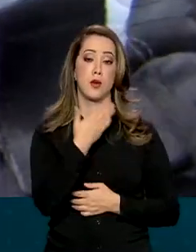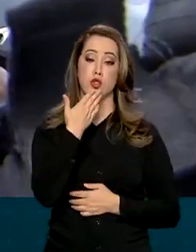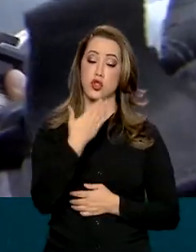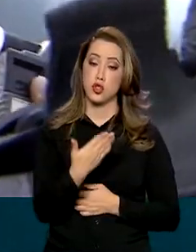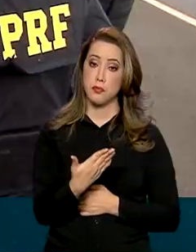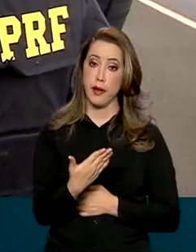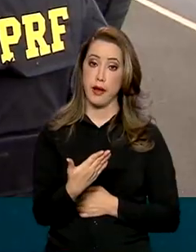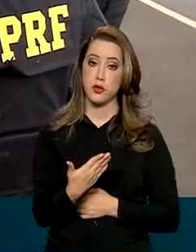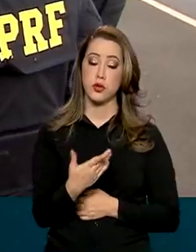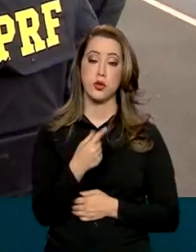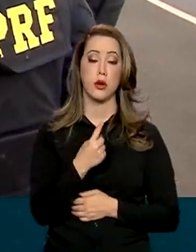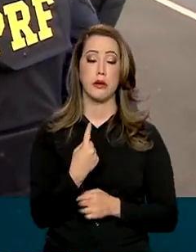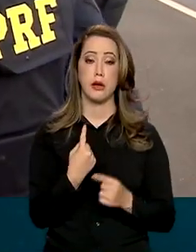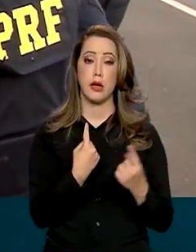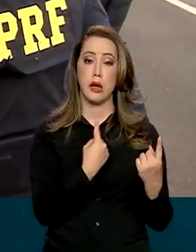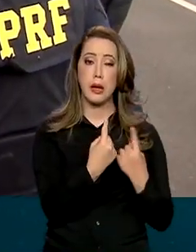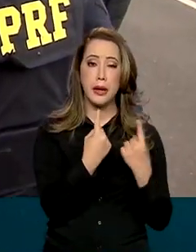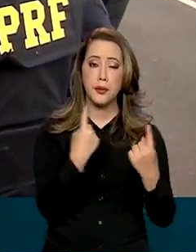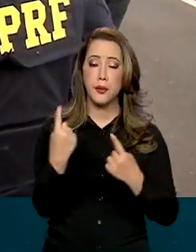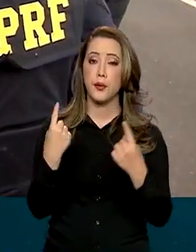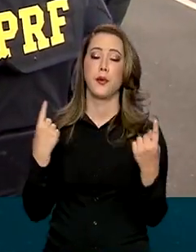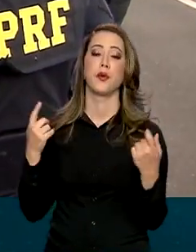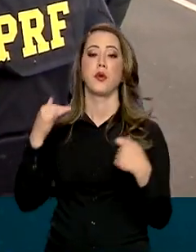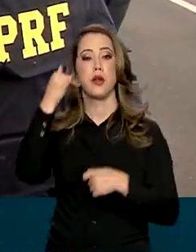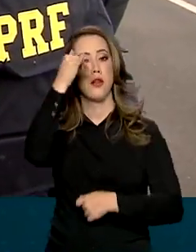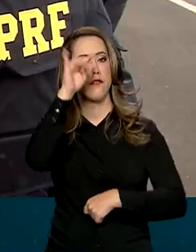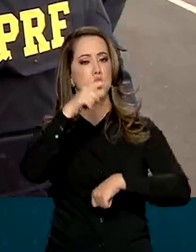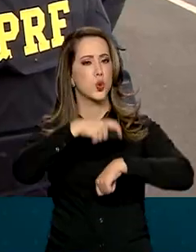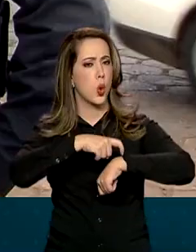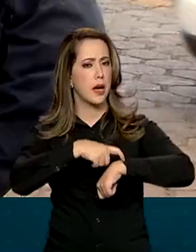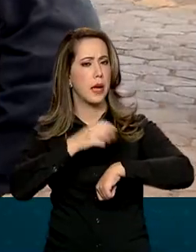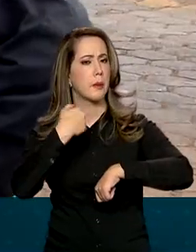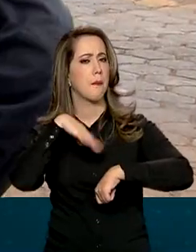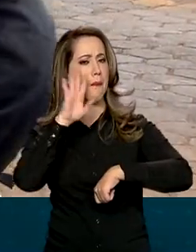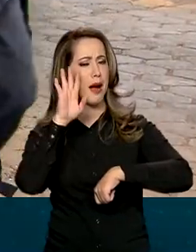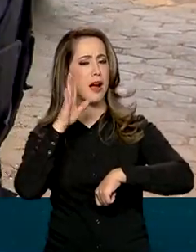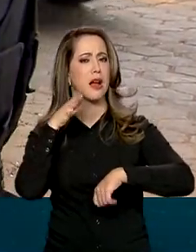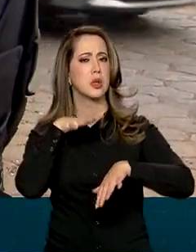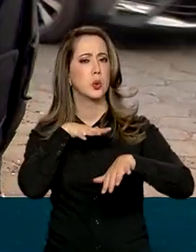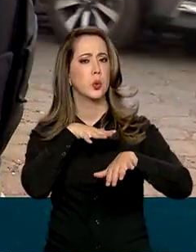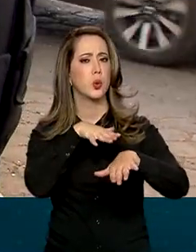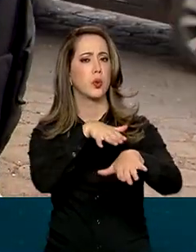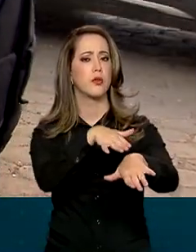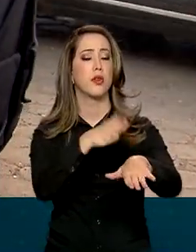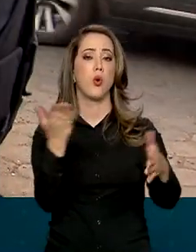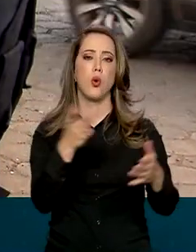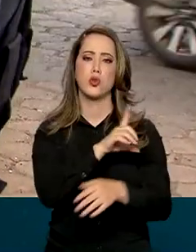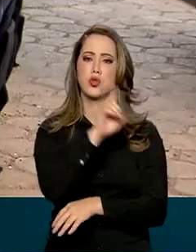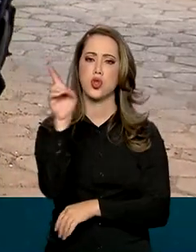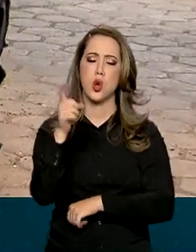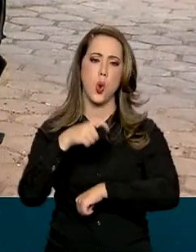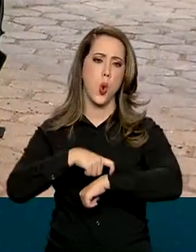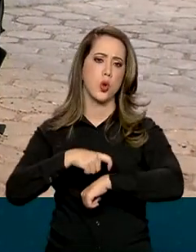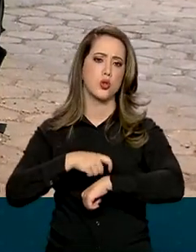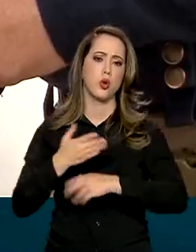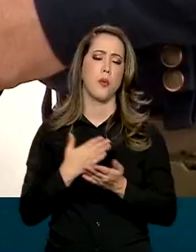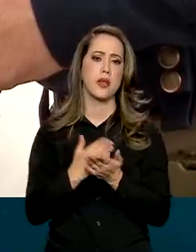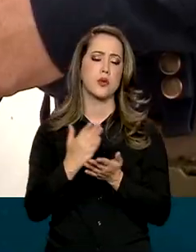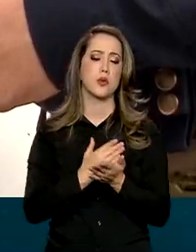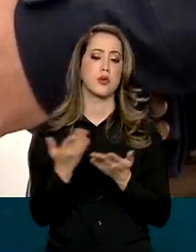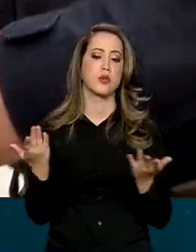possibilidades de cada um que evite os horários de pico. No dia de hoje, essas primeiras horas do dia